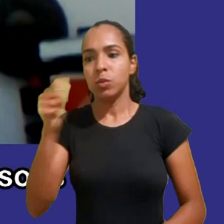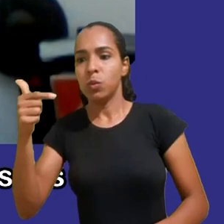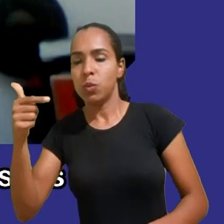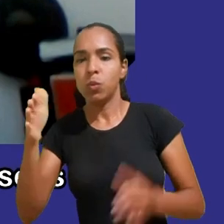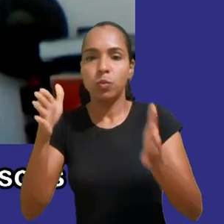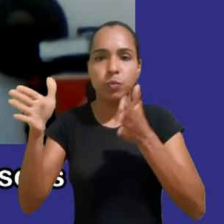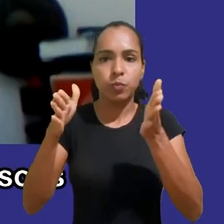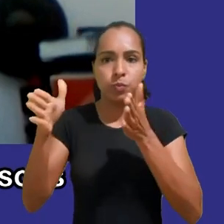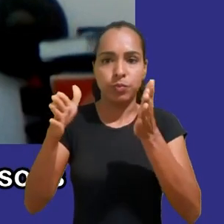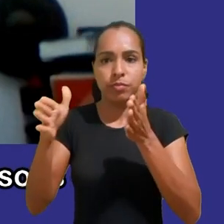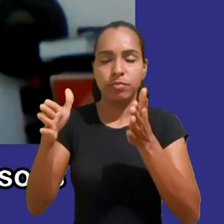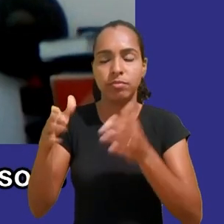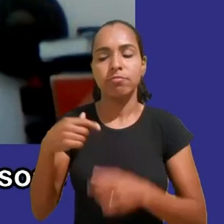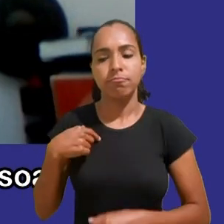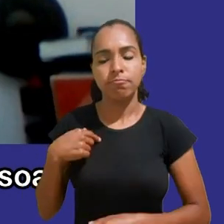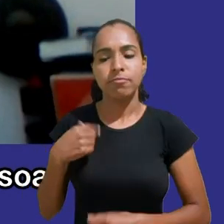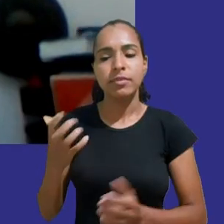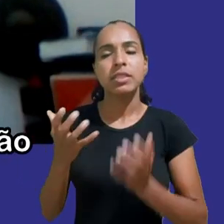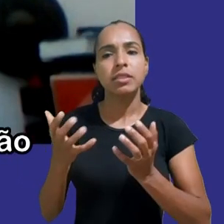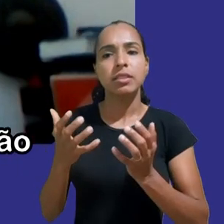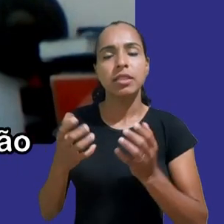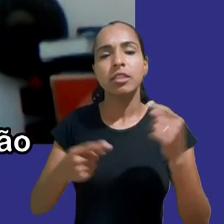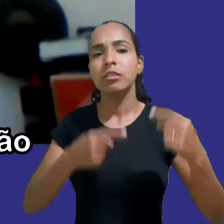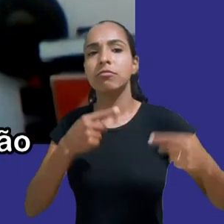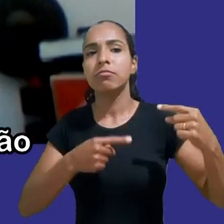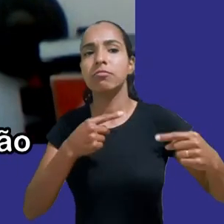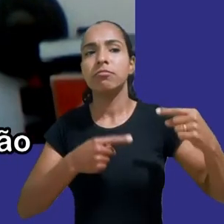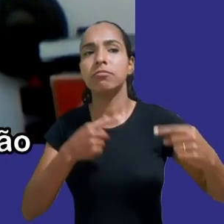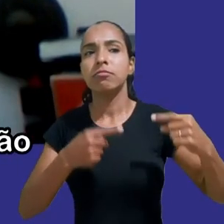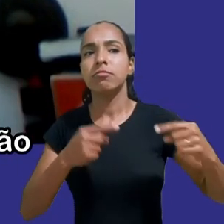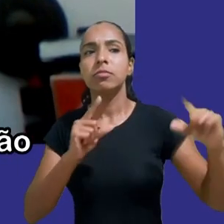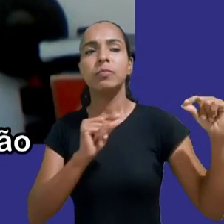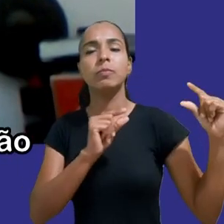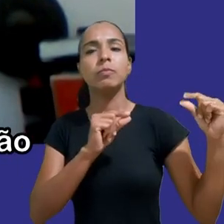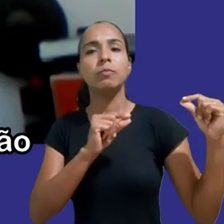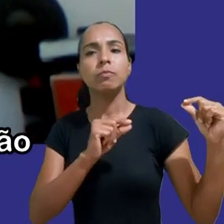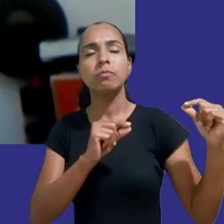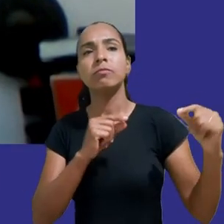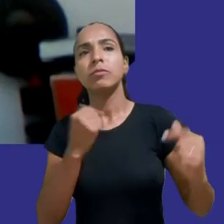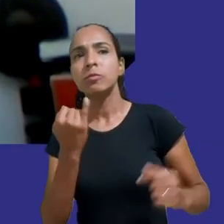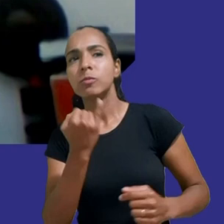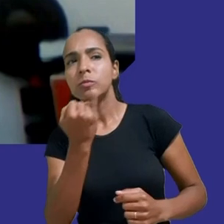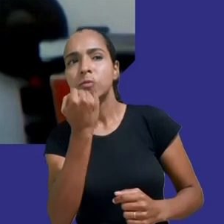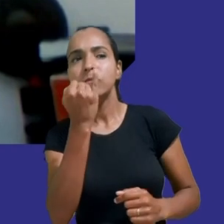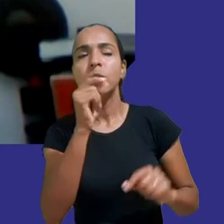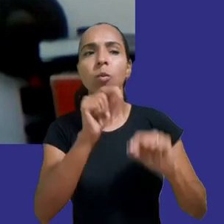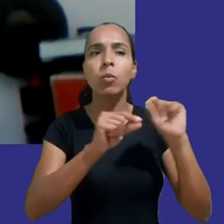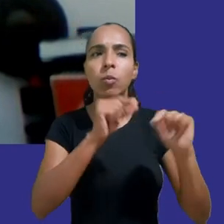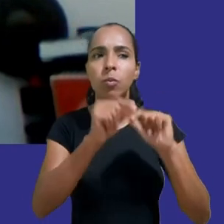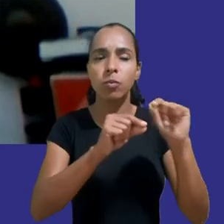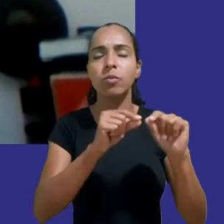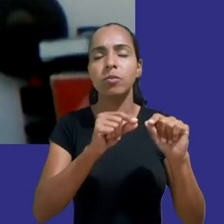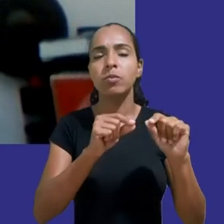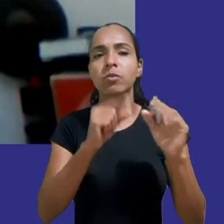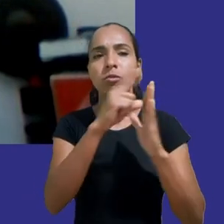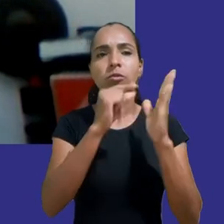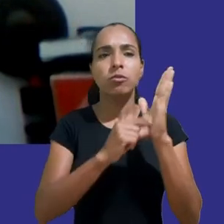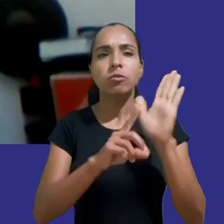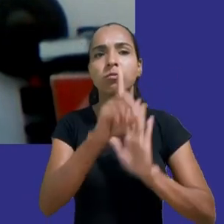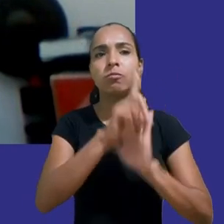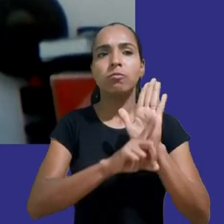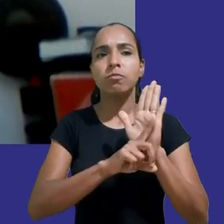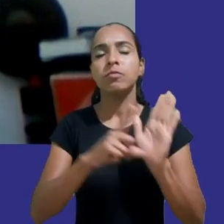melhor debate com as pessoas sobre a importância da implementação de direitos digitais o fato de observar as